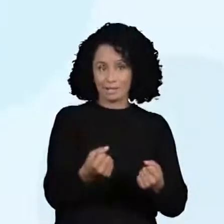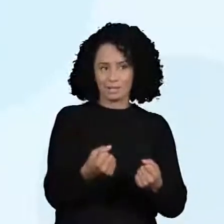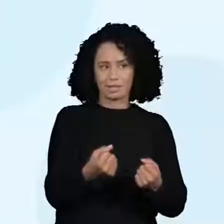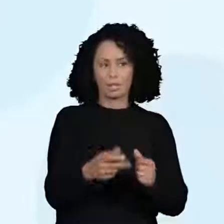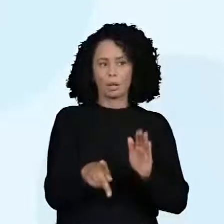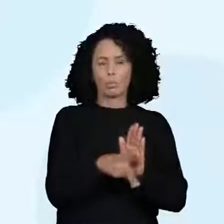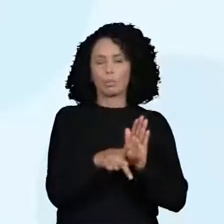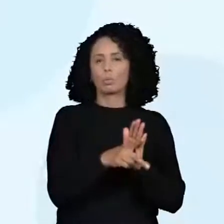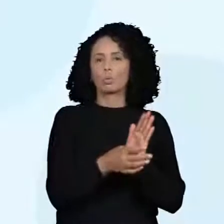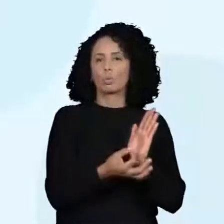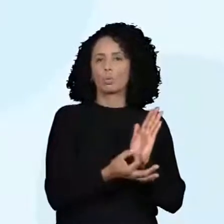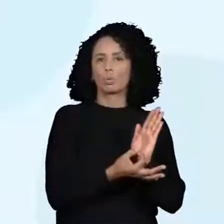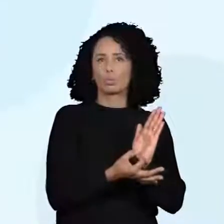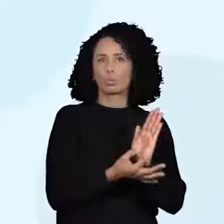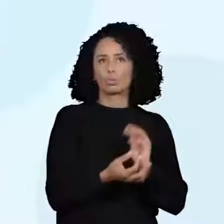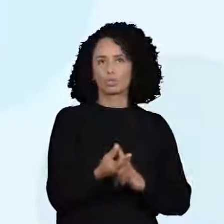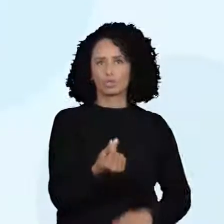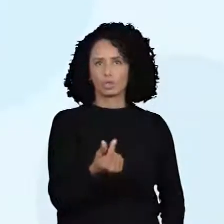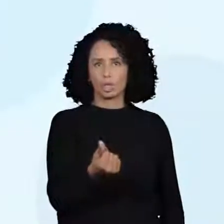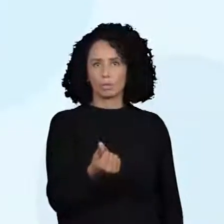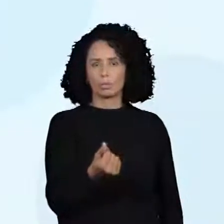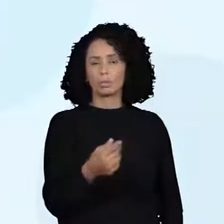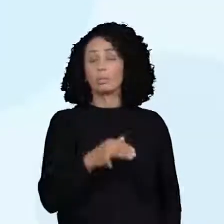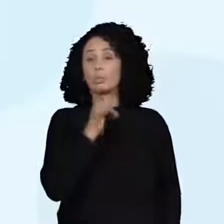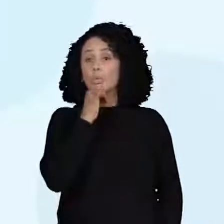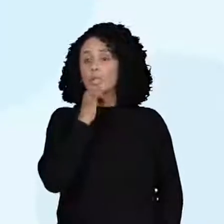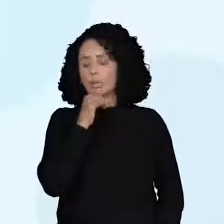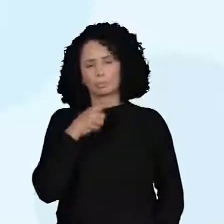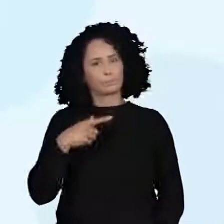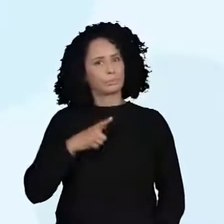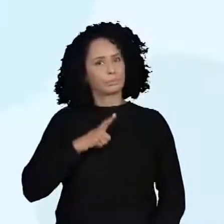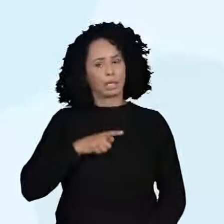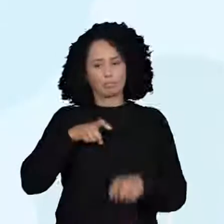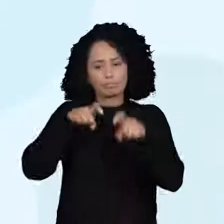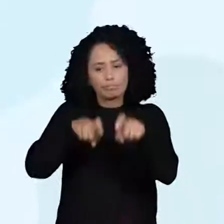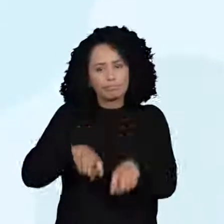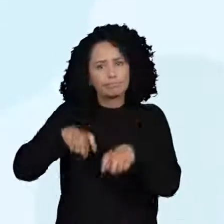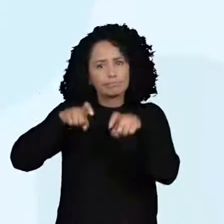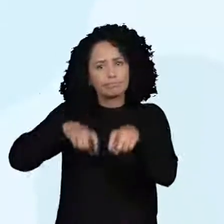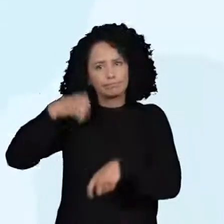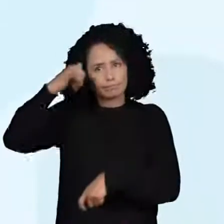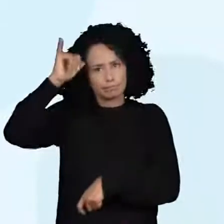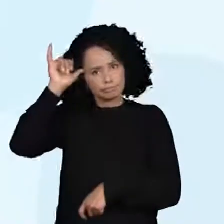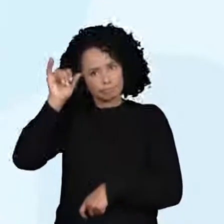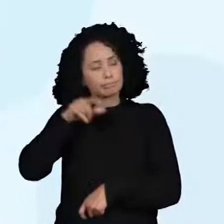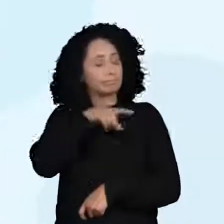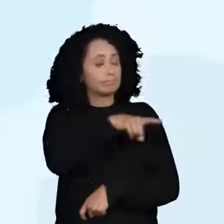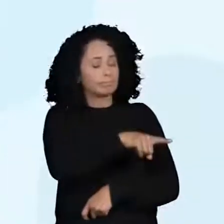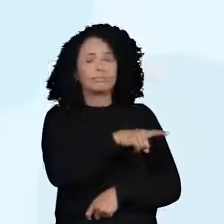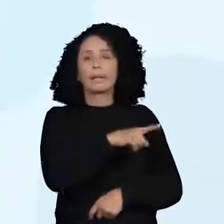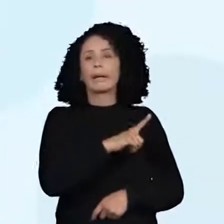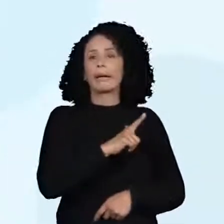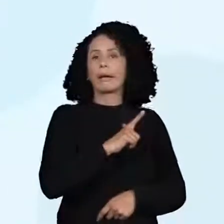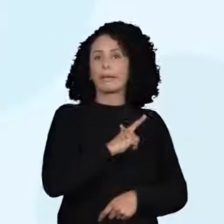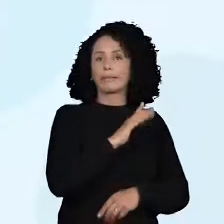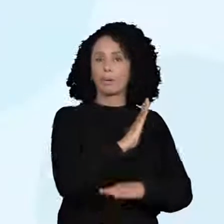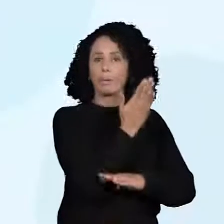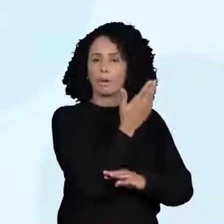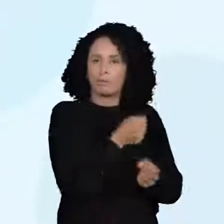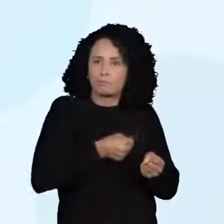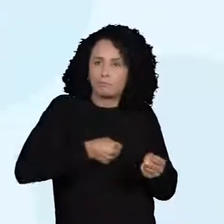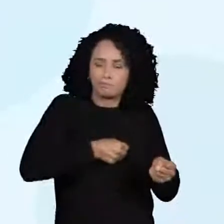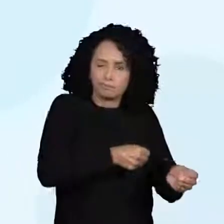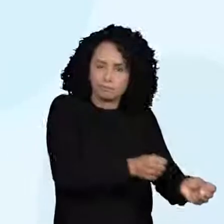agricultor e um marceneiro pratica escambo, trocando dos seus cestos de frutas por uma